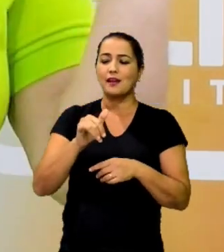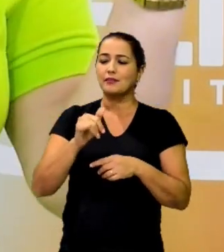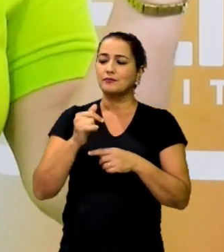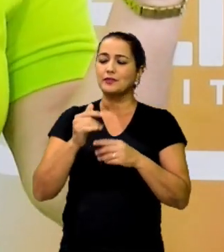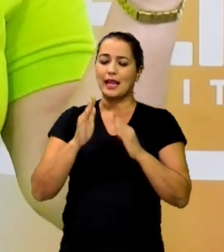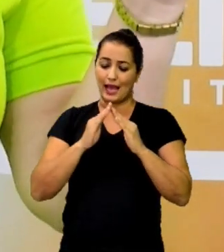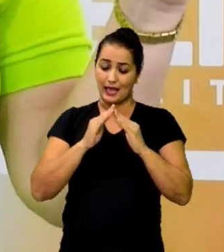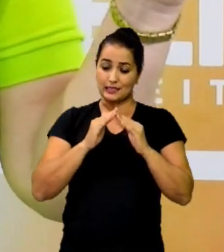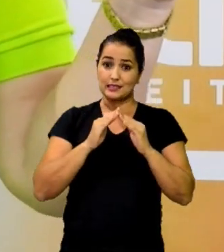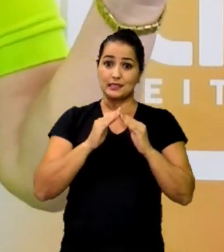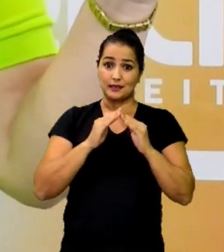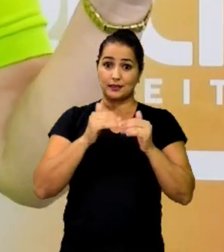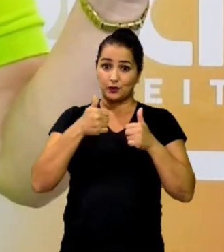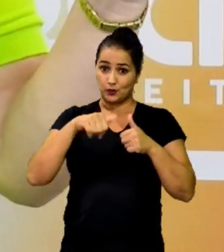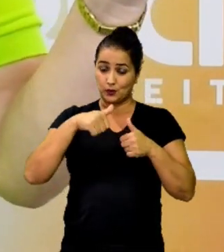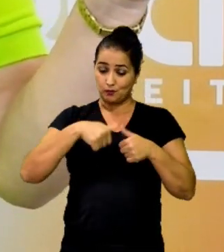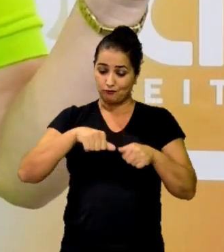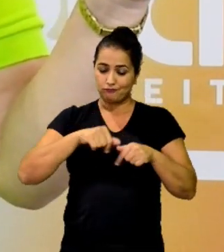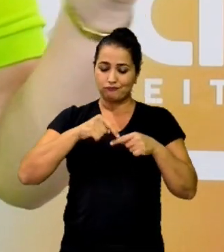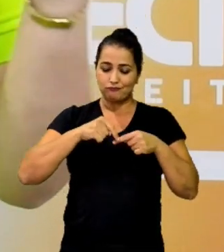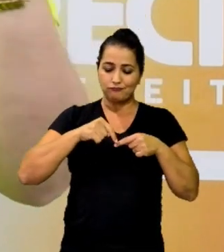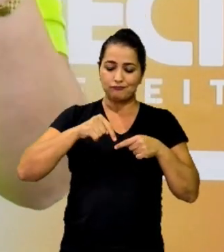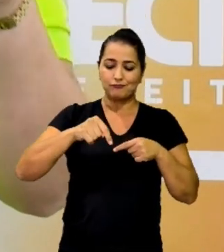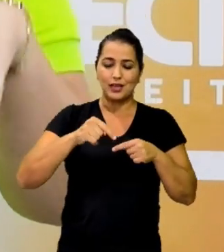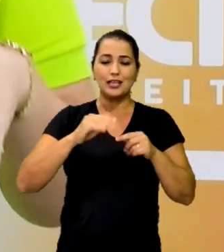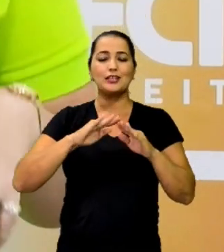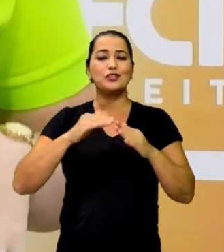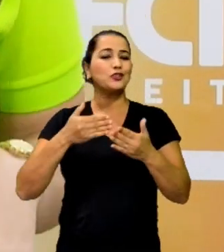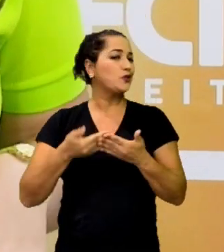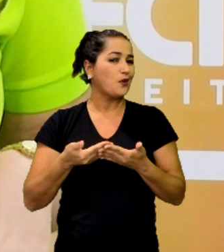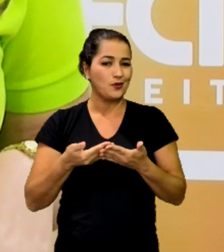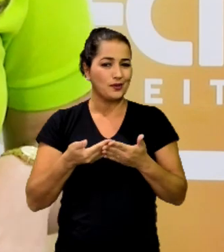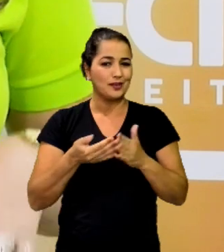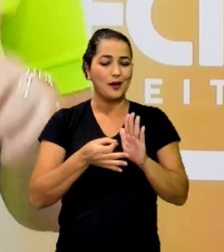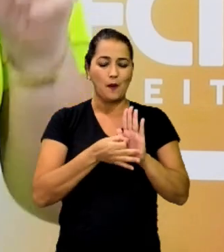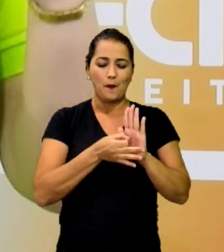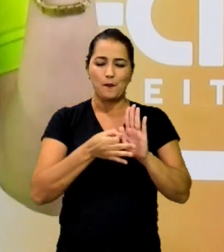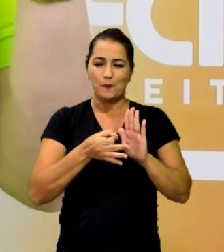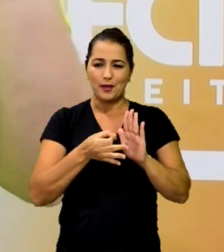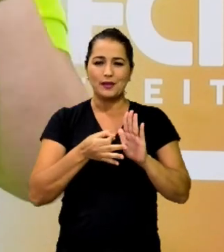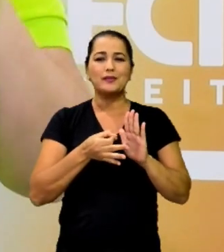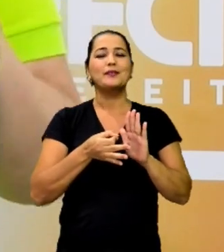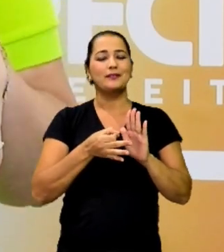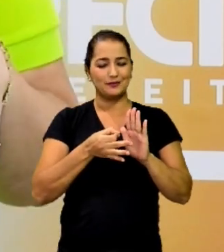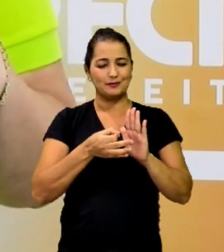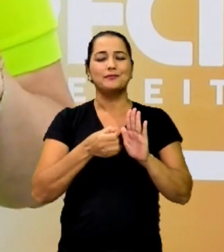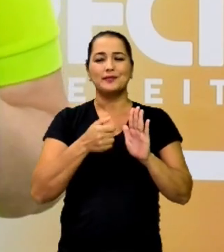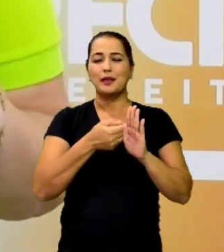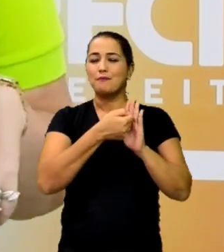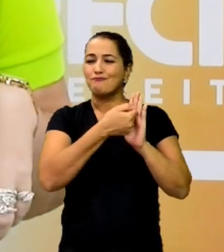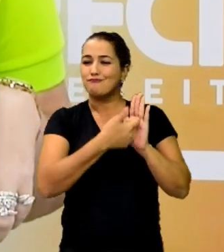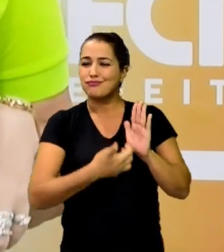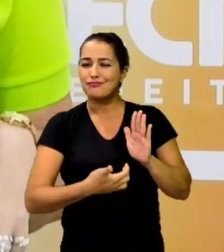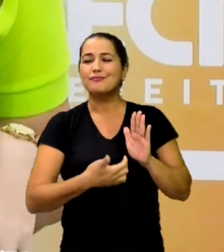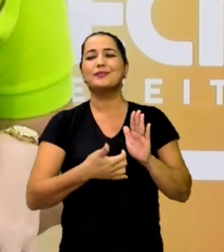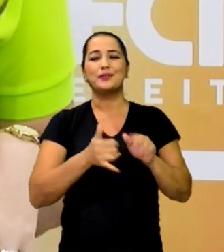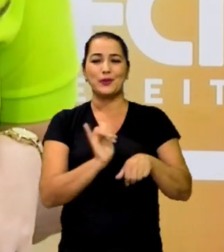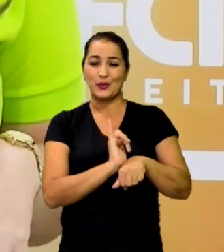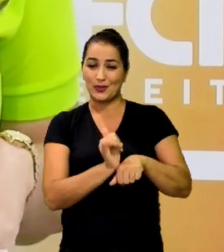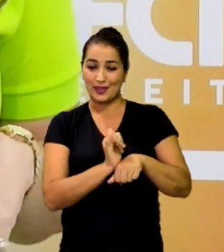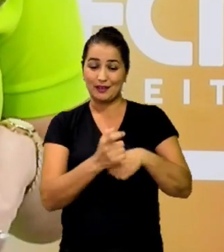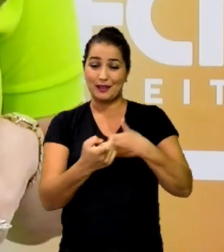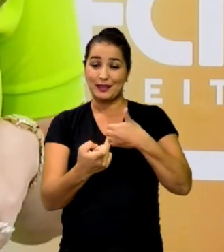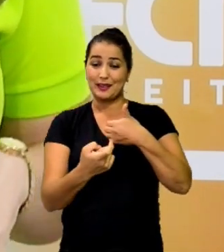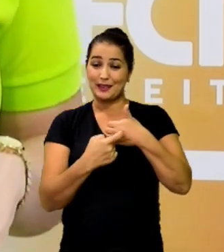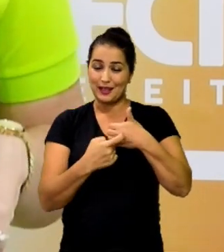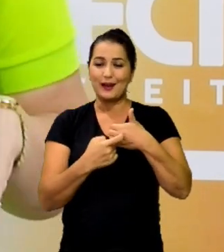sua casa até a escola. Comenta lá nos comentários do YouTube, dá o like na